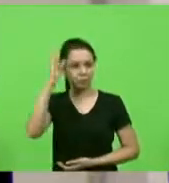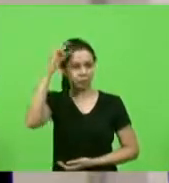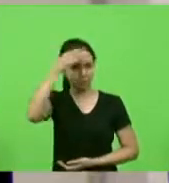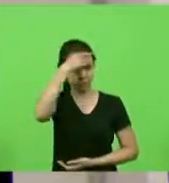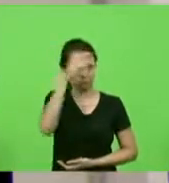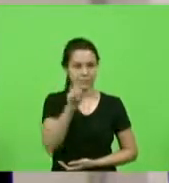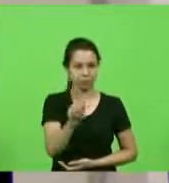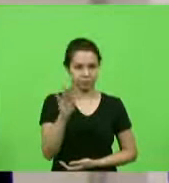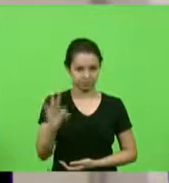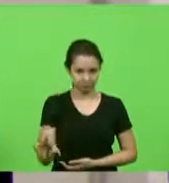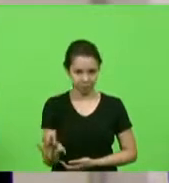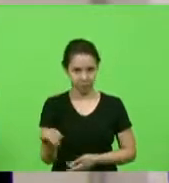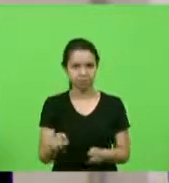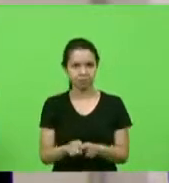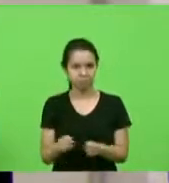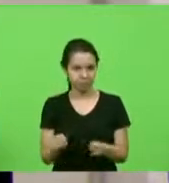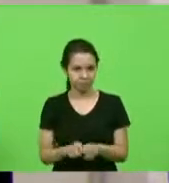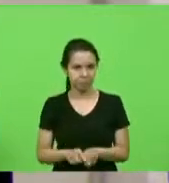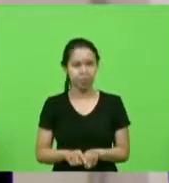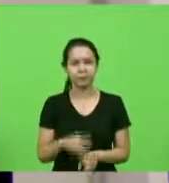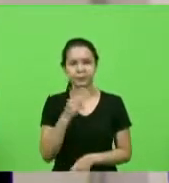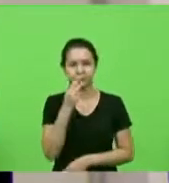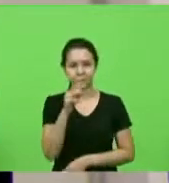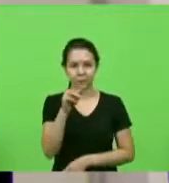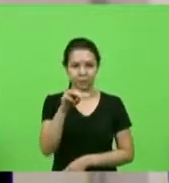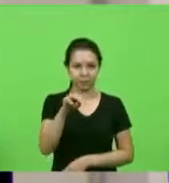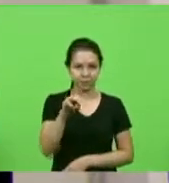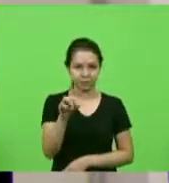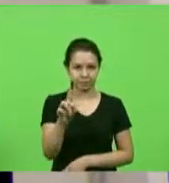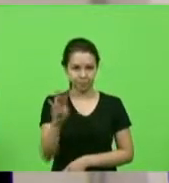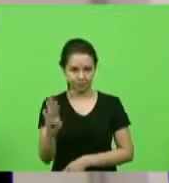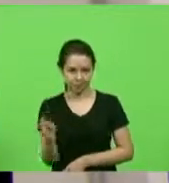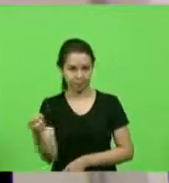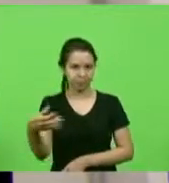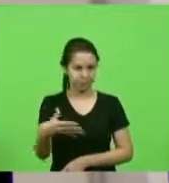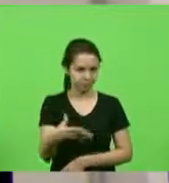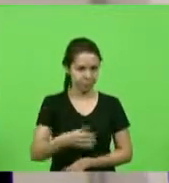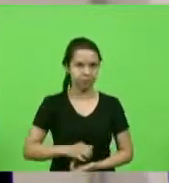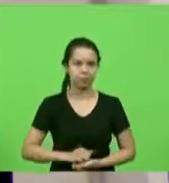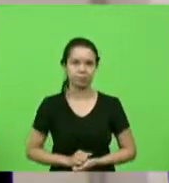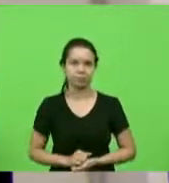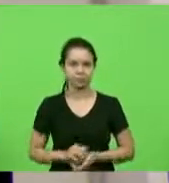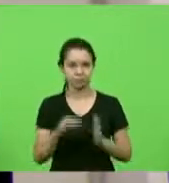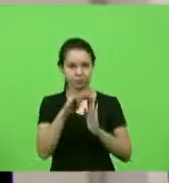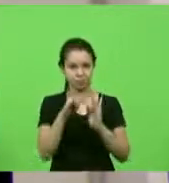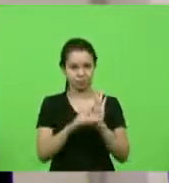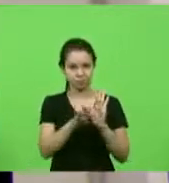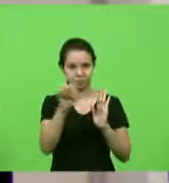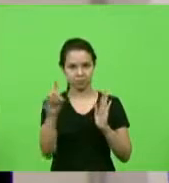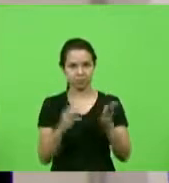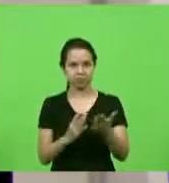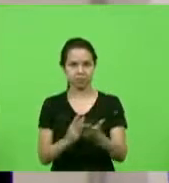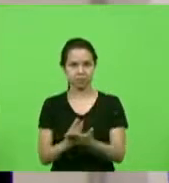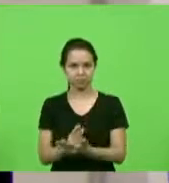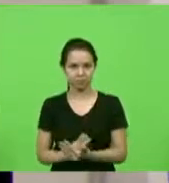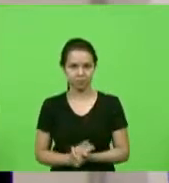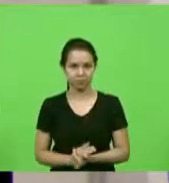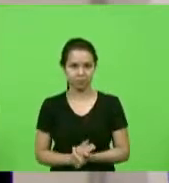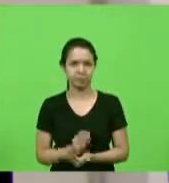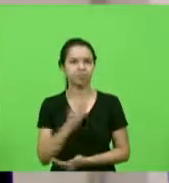e Moacir Sopelsa, bloco MDB Novo. Ordem do dia. Foram aprovados os pedidos de informação